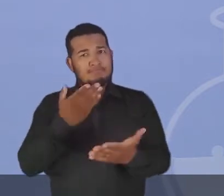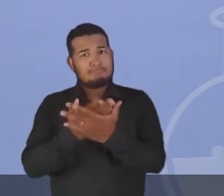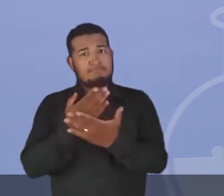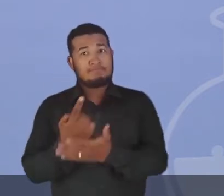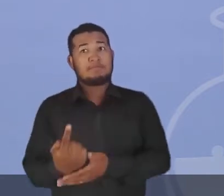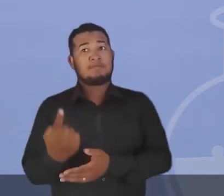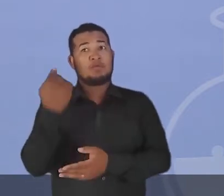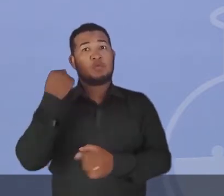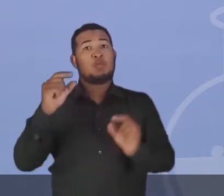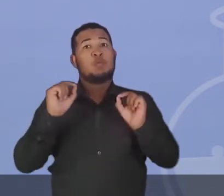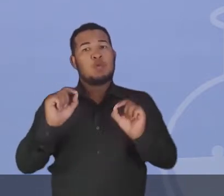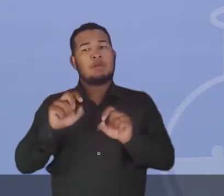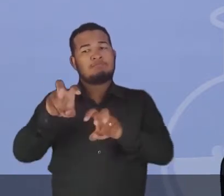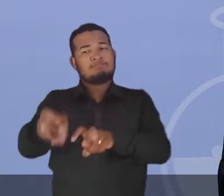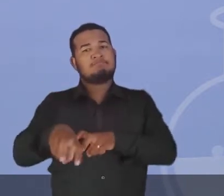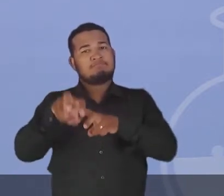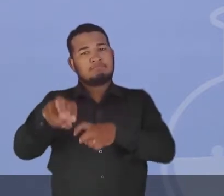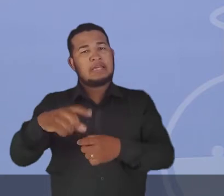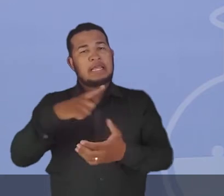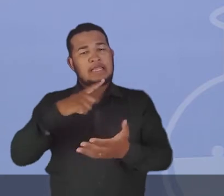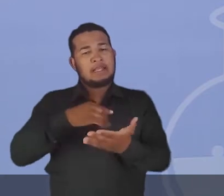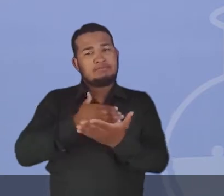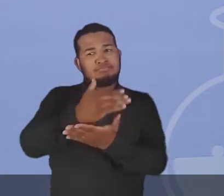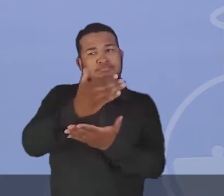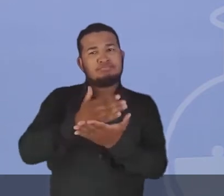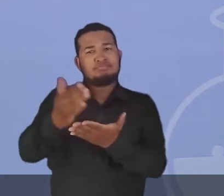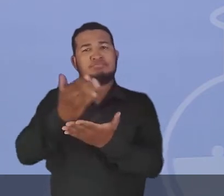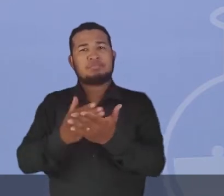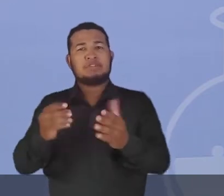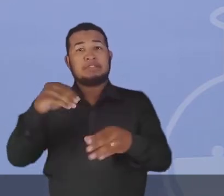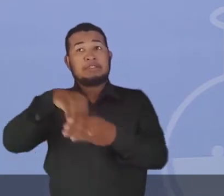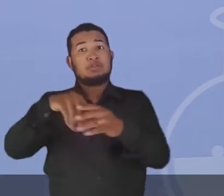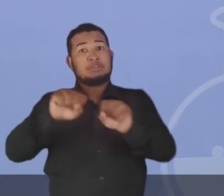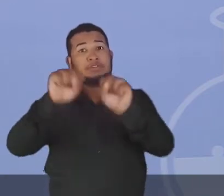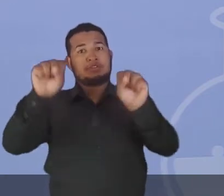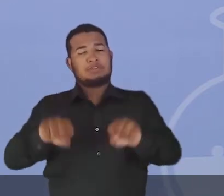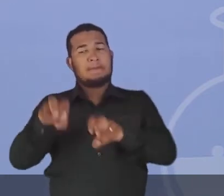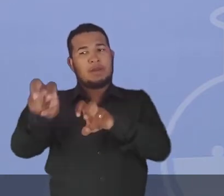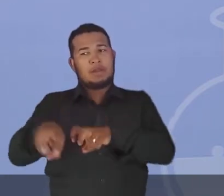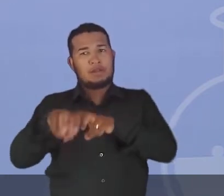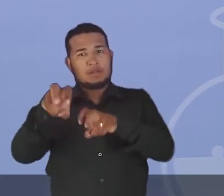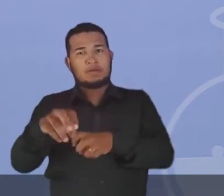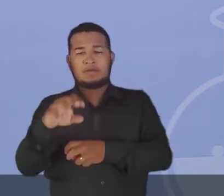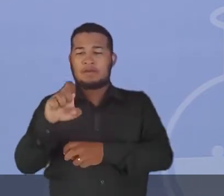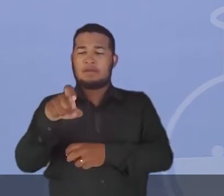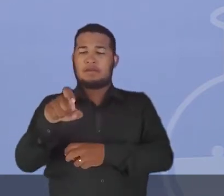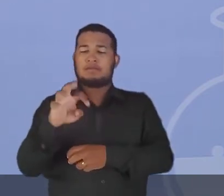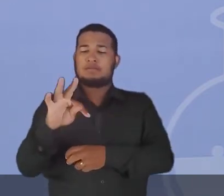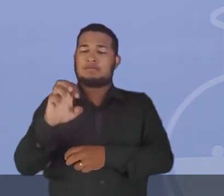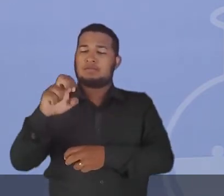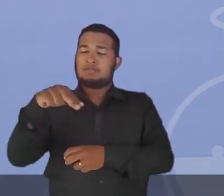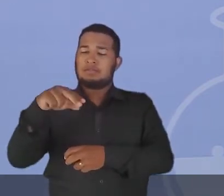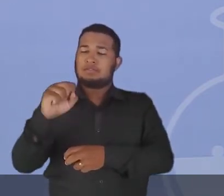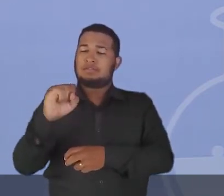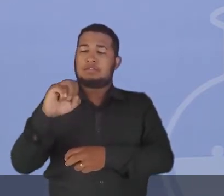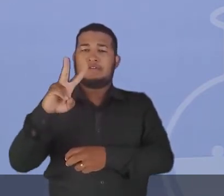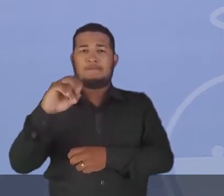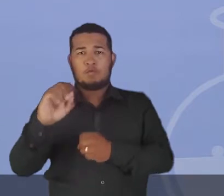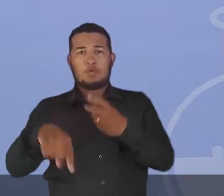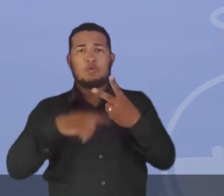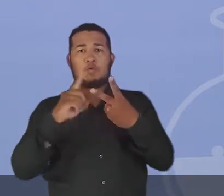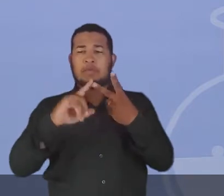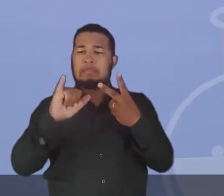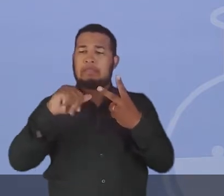que a agricultura se divide em sistemas agrícolas, sistema extensivo, sistema intensivo.